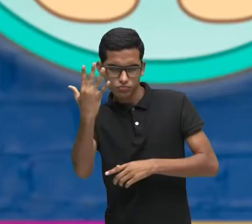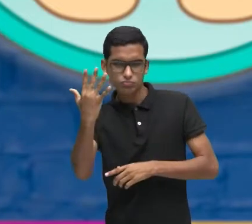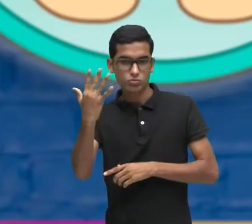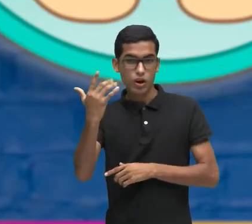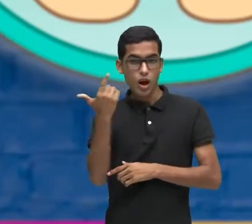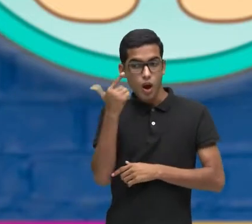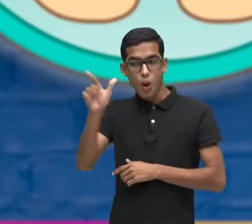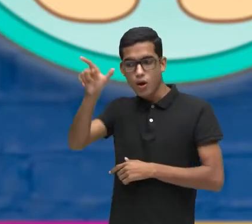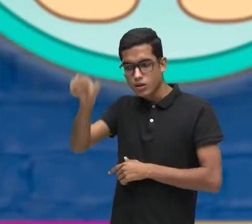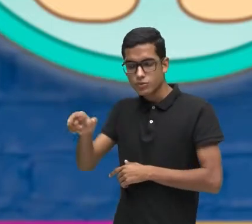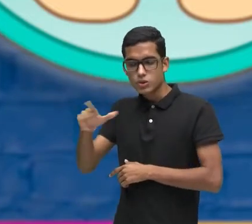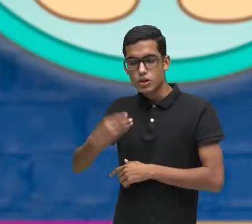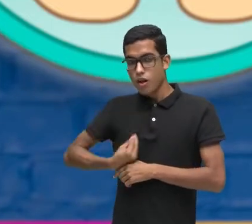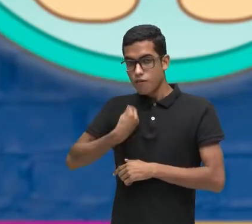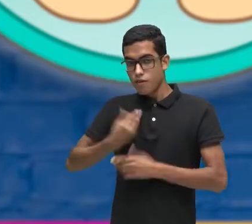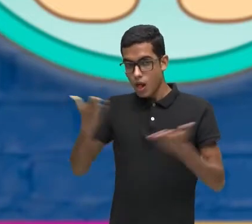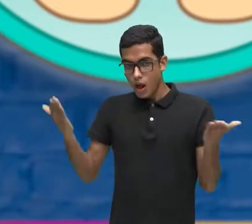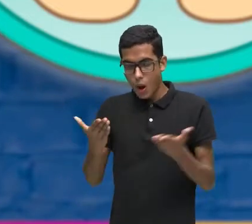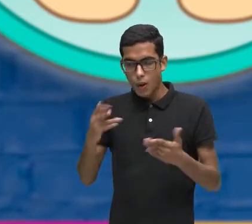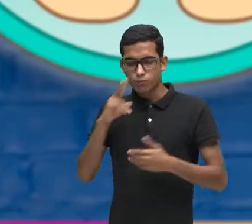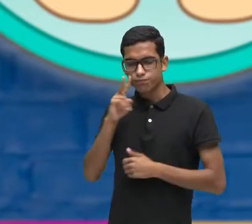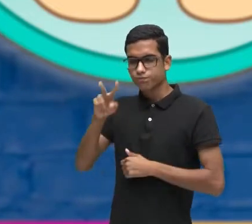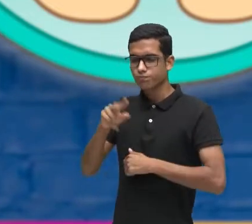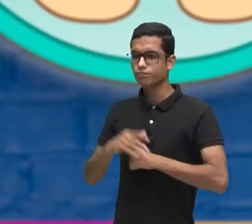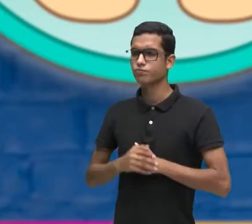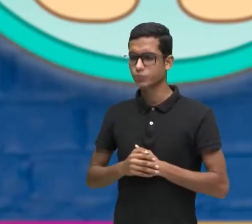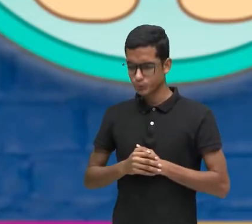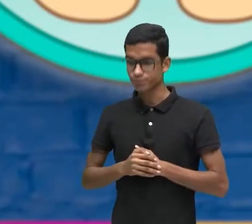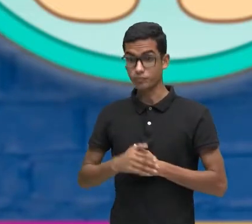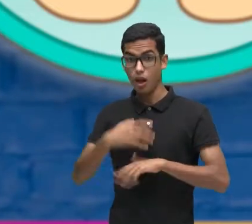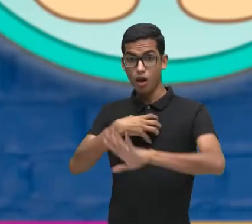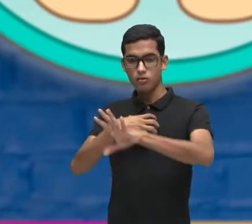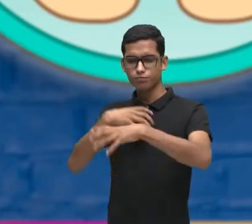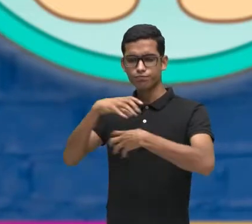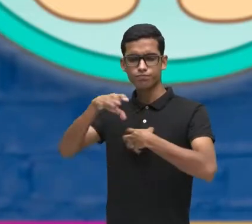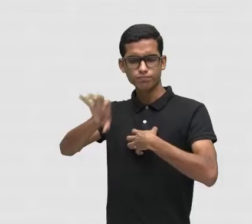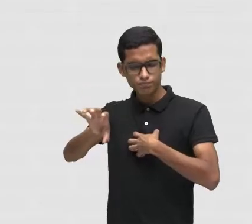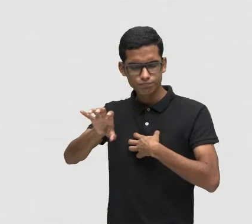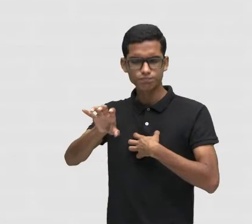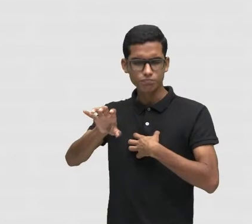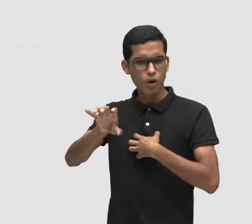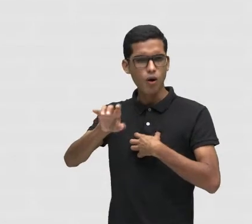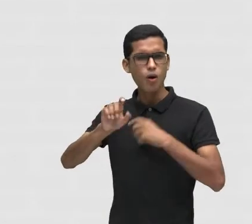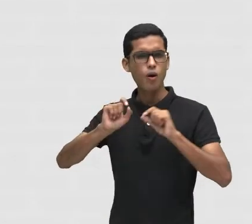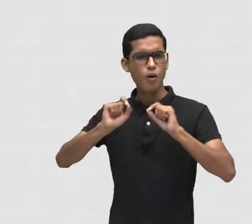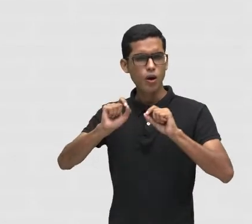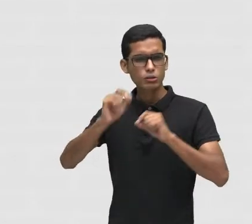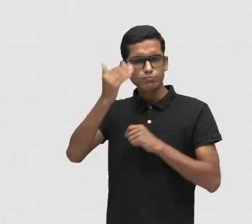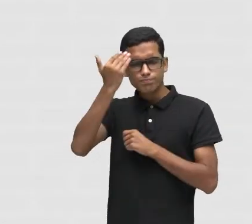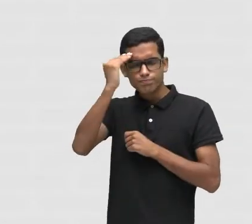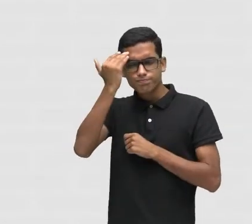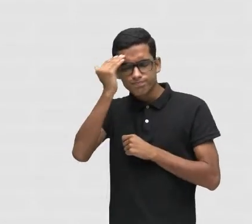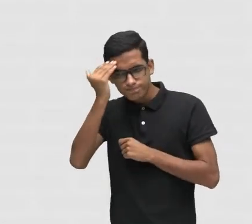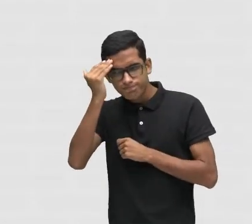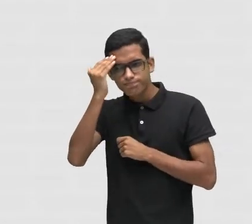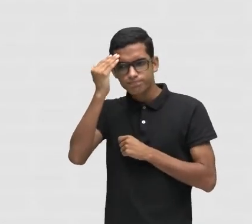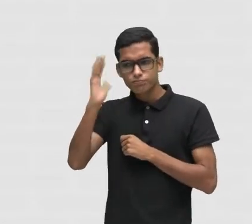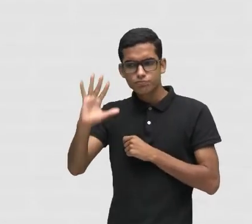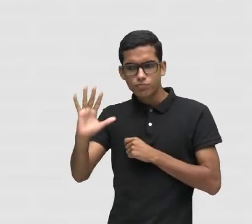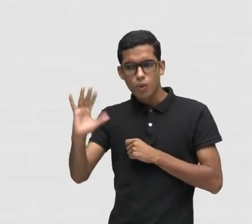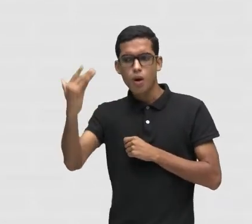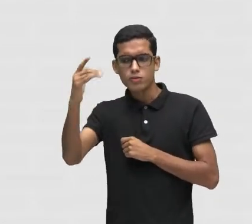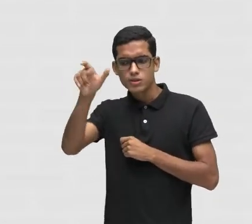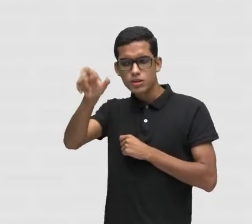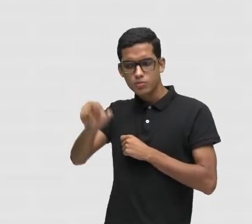outro Está vivenciando A empatia Ela consiste Na compreensão No eu sentir